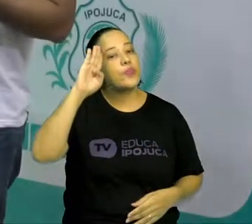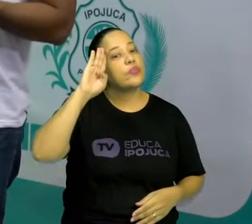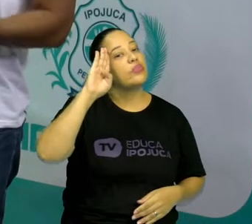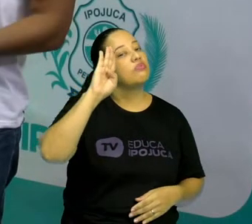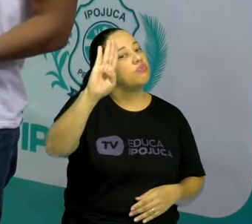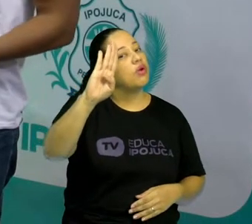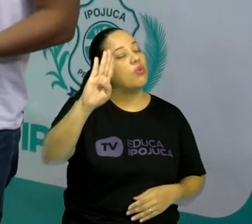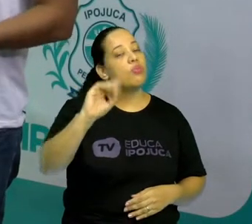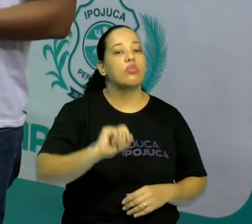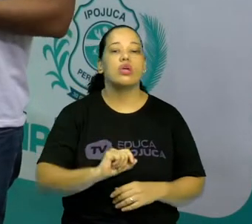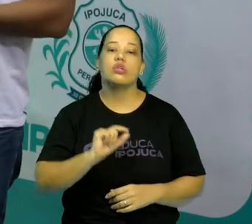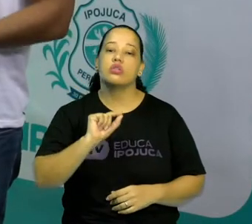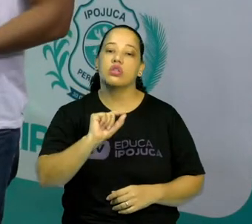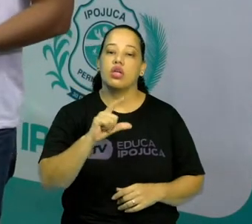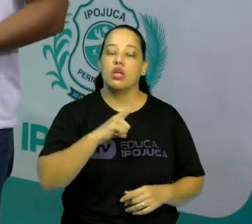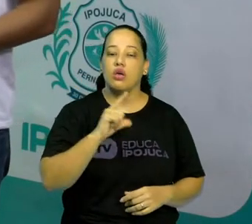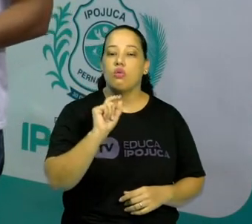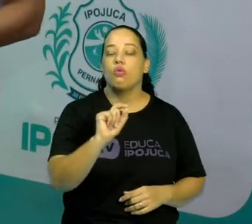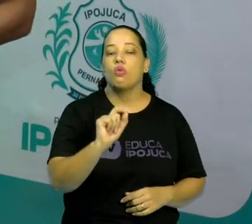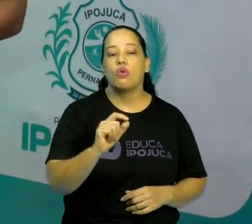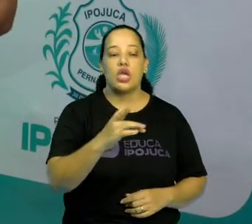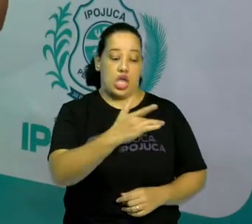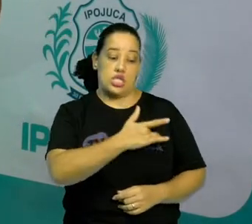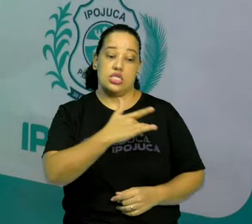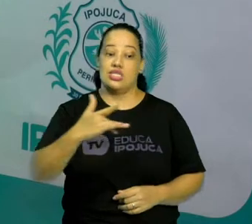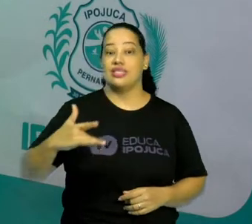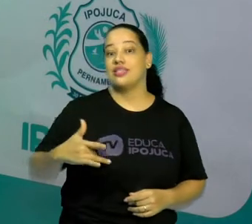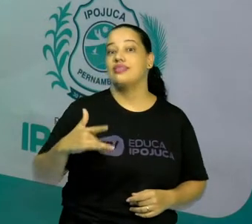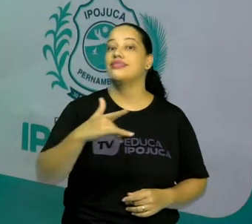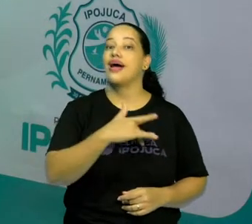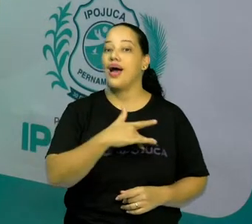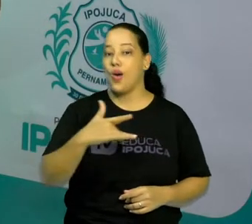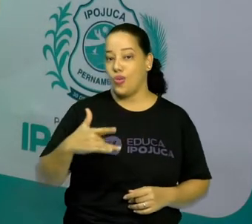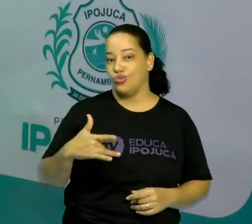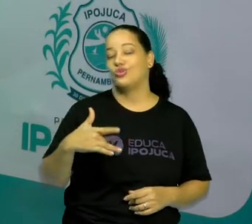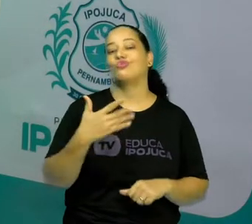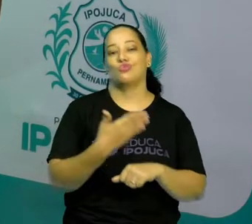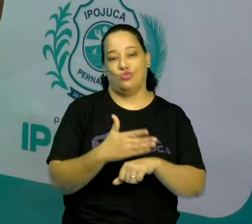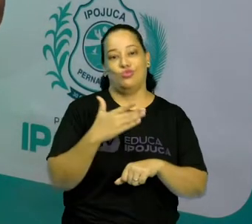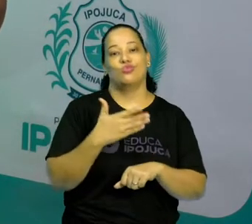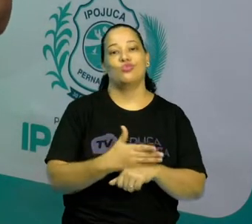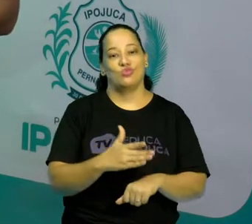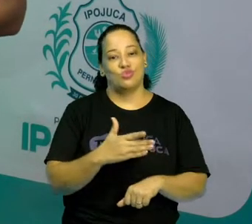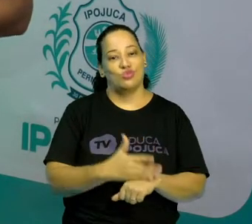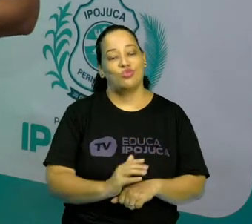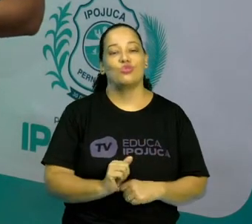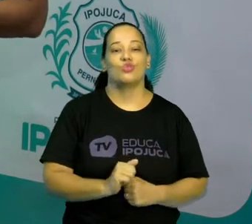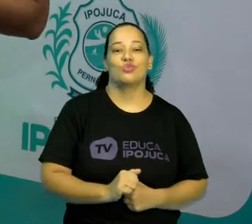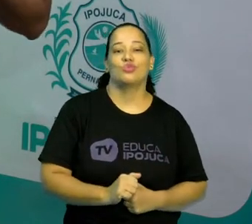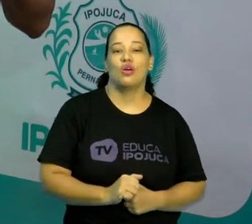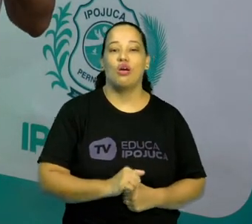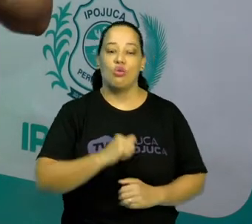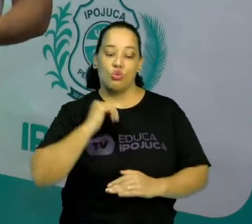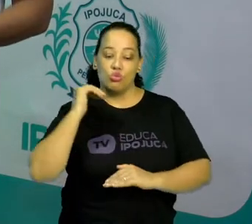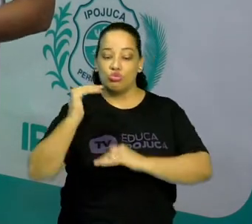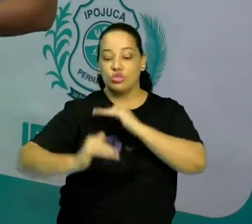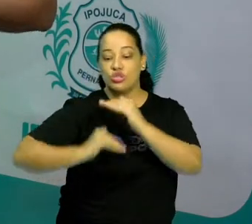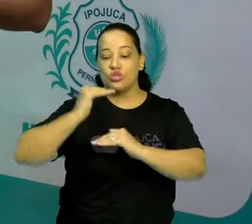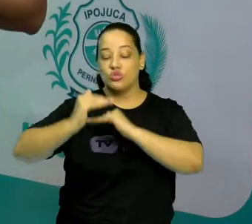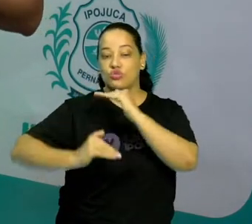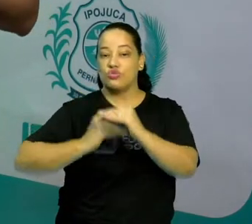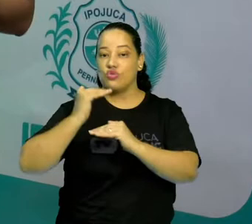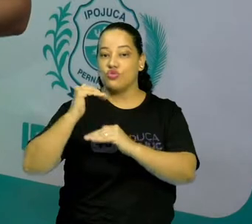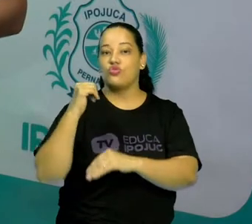questões voltadas à saúde, daqueles que praticam, questões como o desenvolvimento motor,